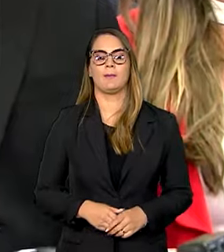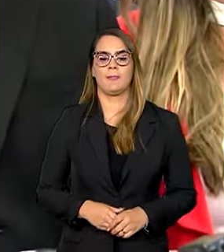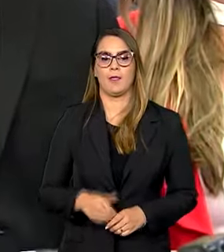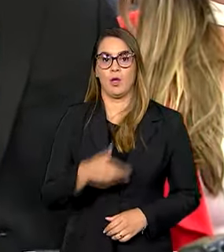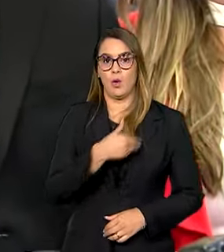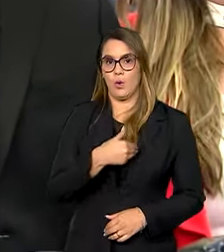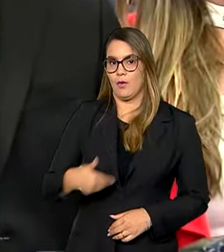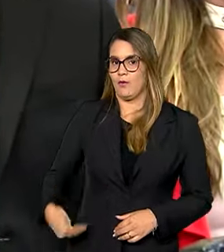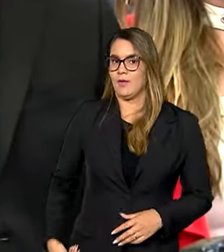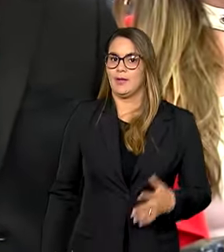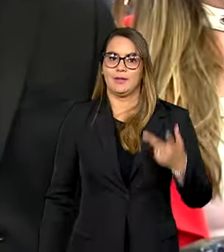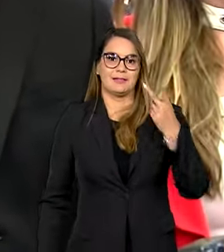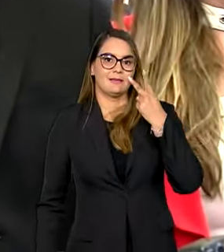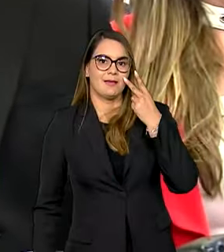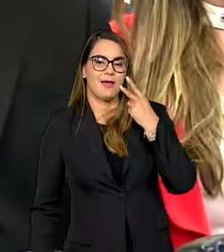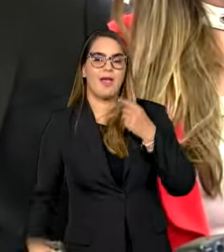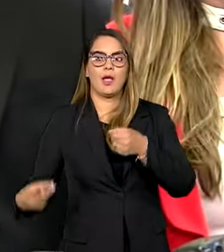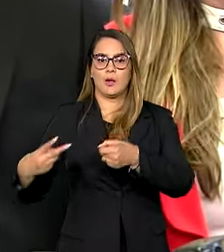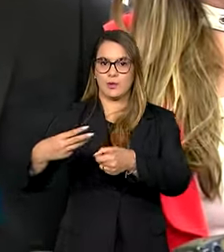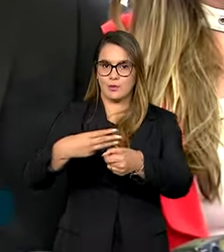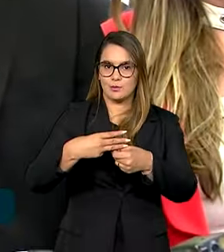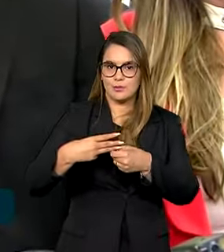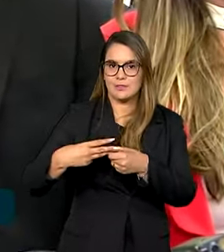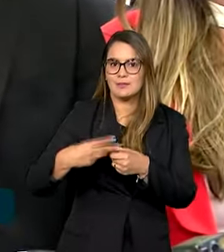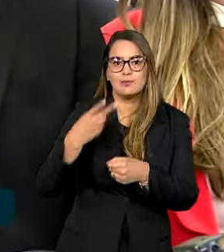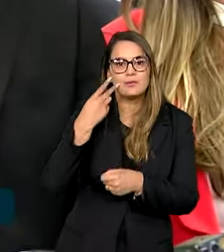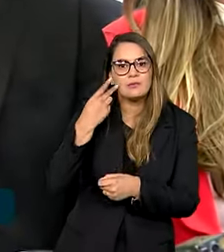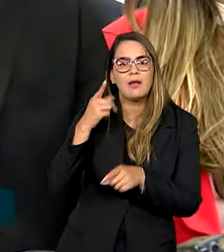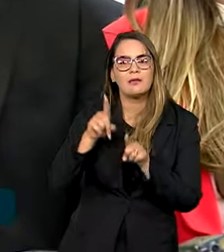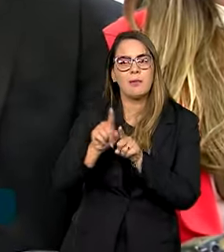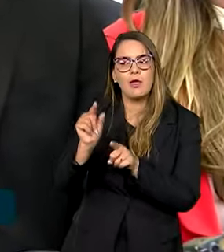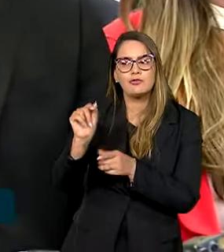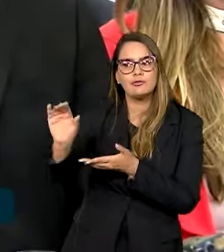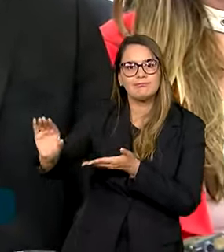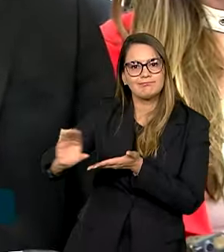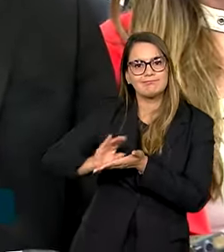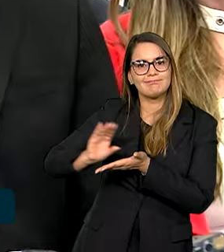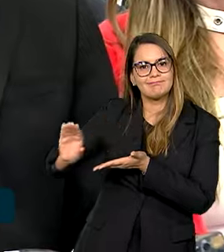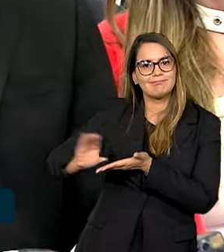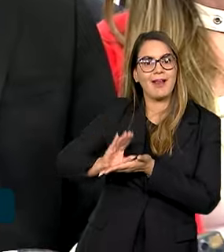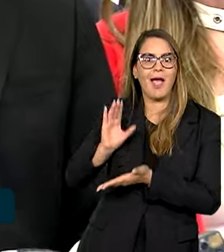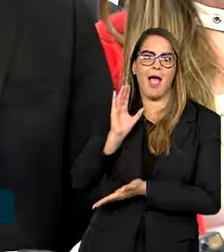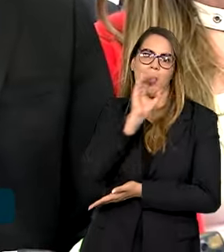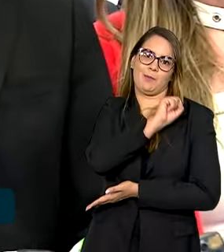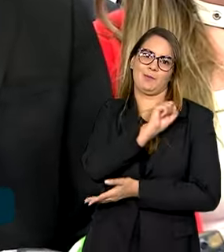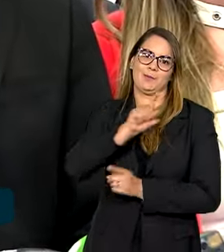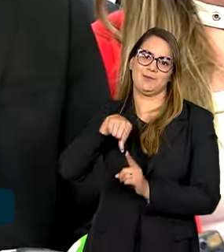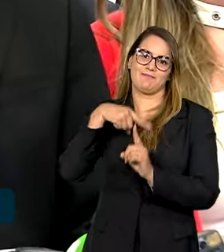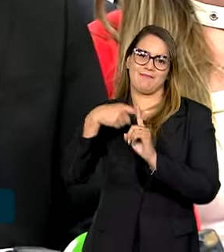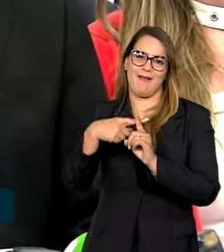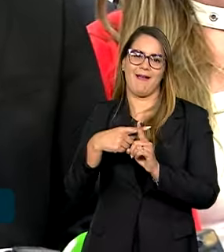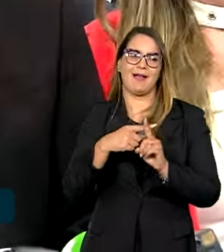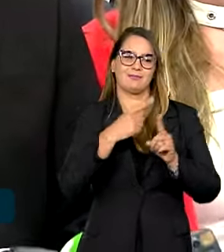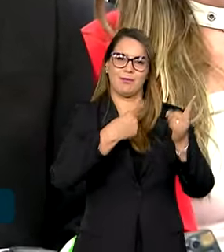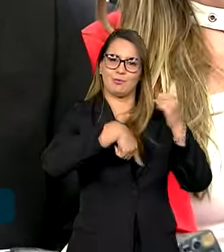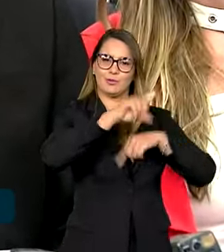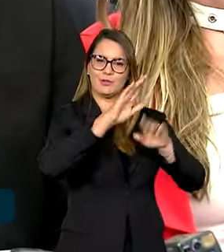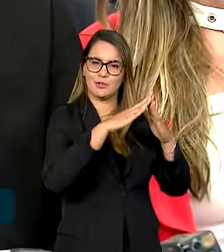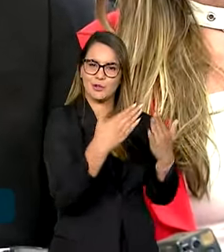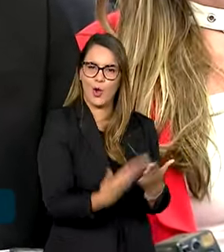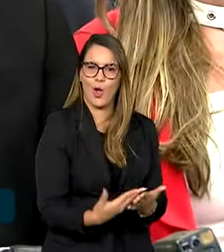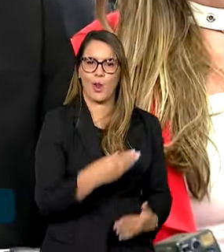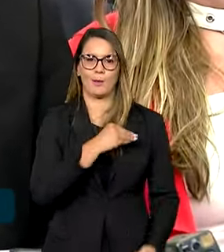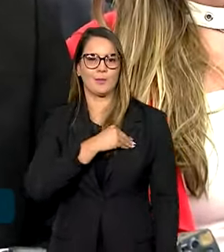Estado do Ceará, os municípios do Estado do Ceará e os recursos chegando mais rápido para virar escola, posto de